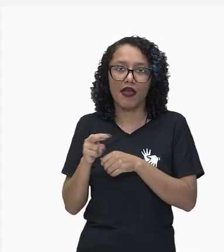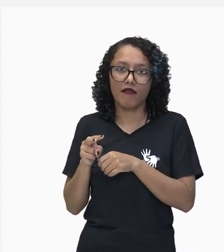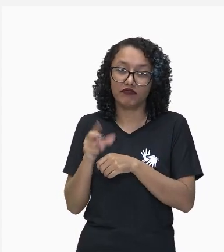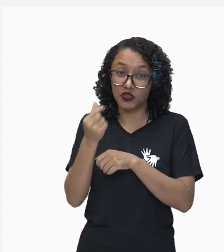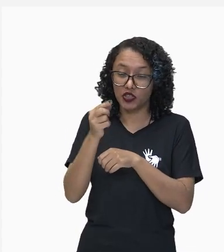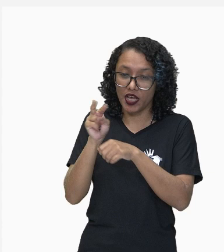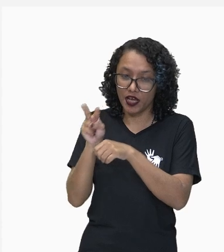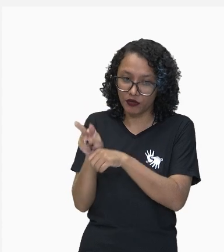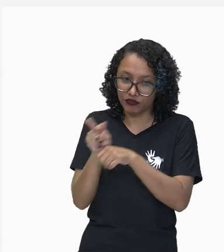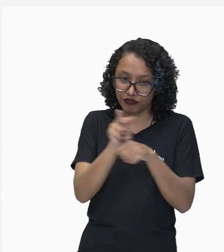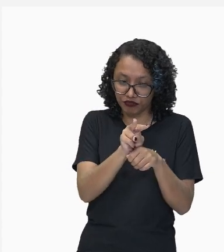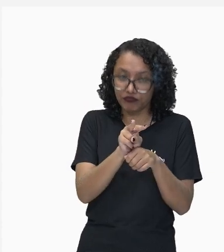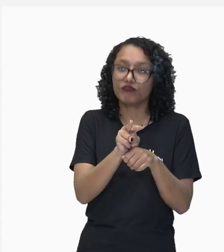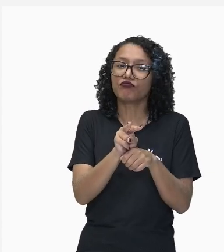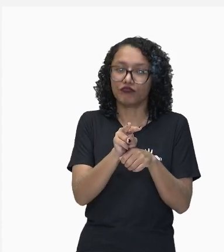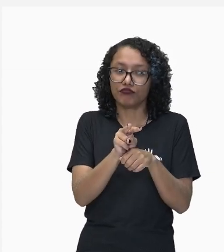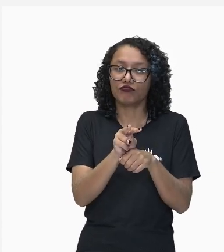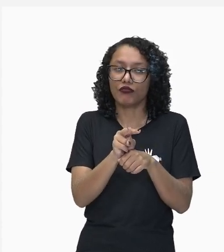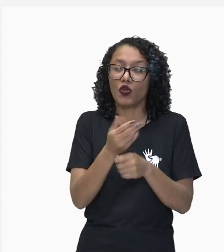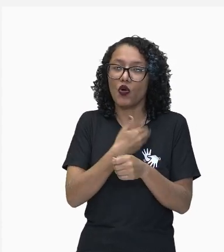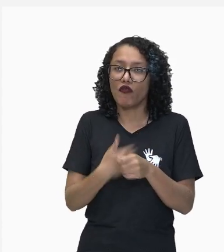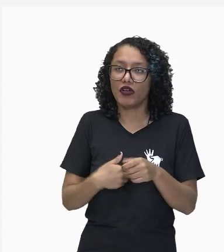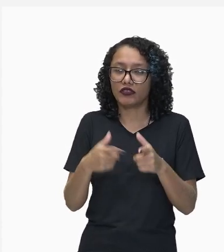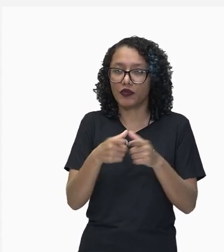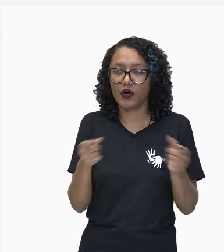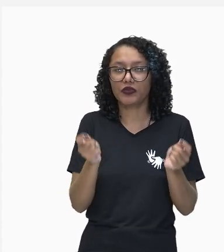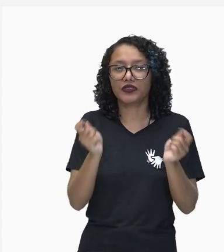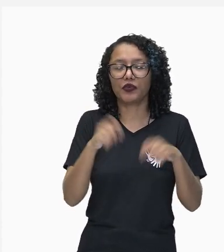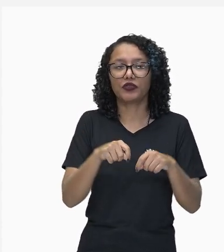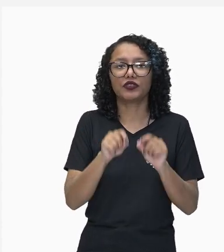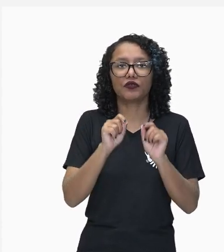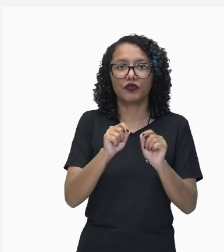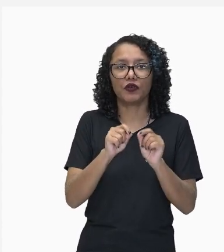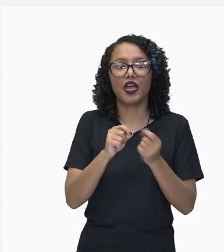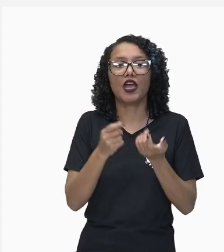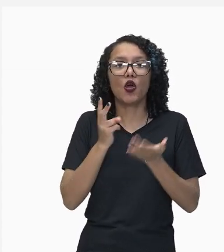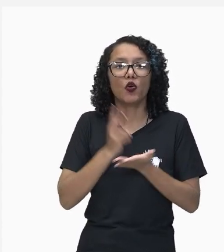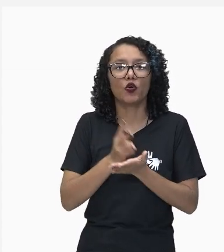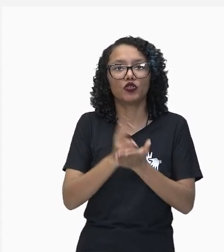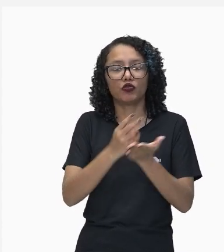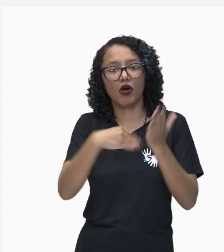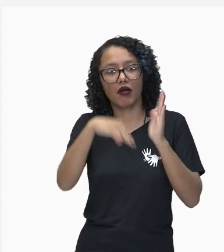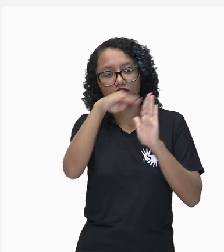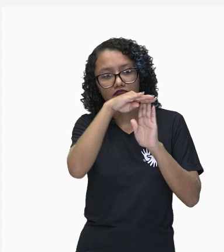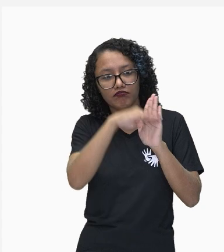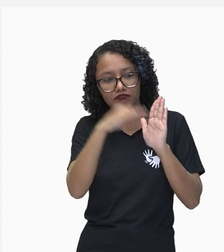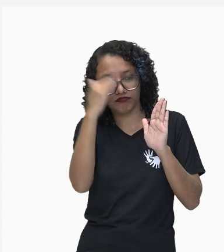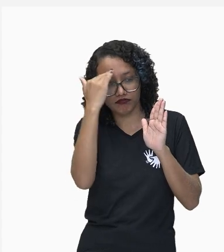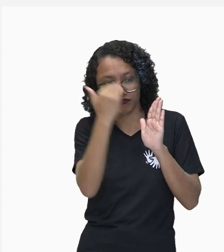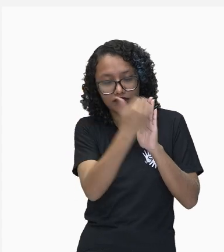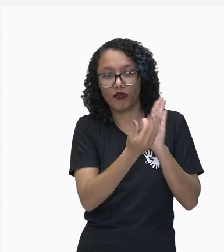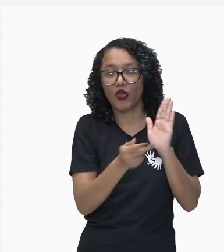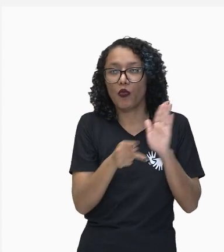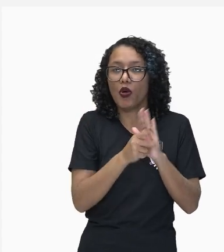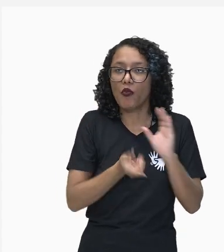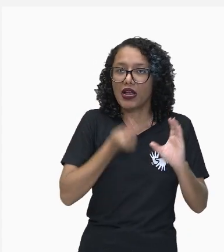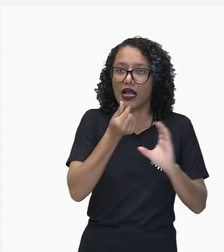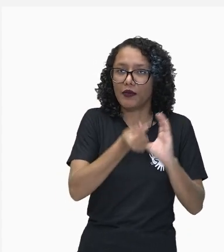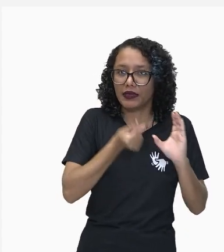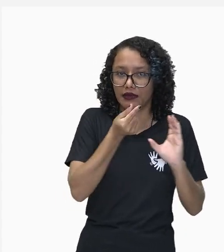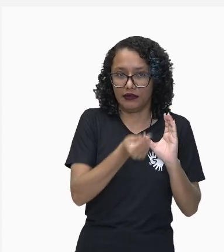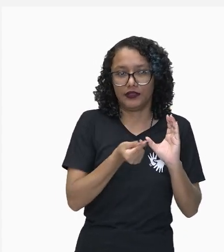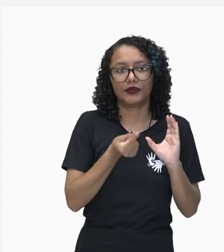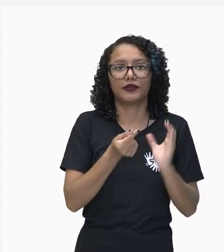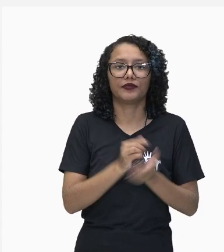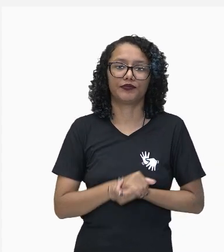governo japonês para que o Japão, então, se mantenha dentro da realidade capitalista. A gente vai verificar agora